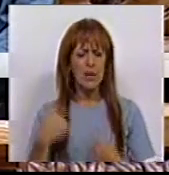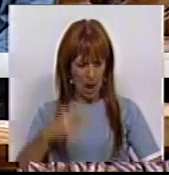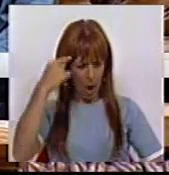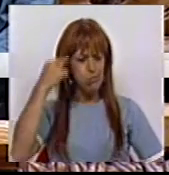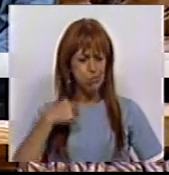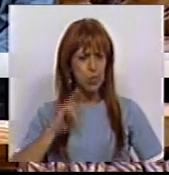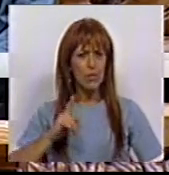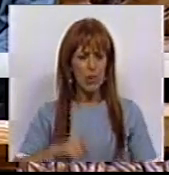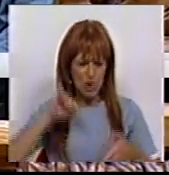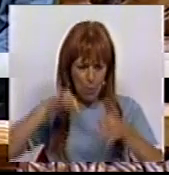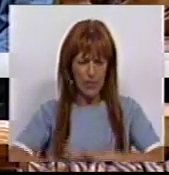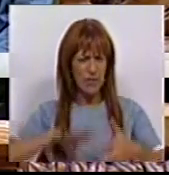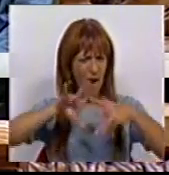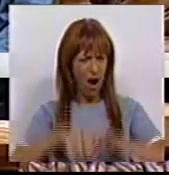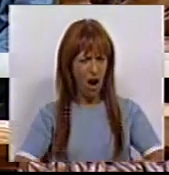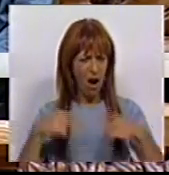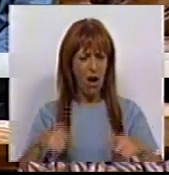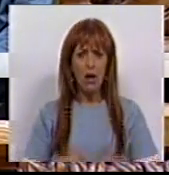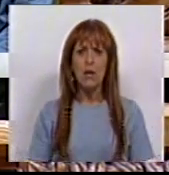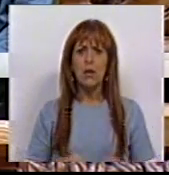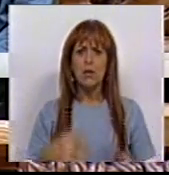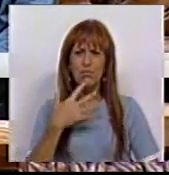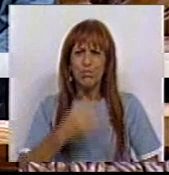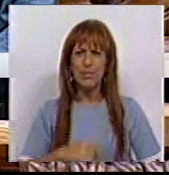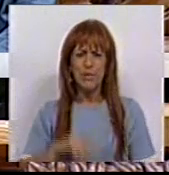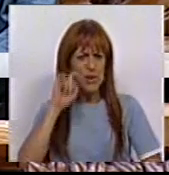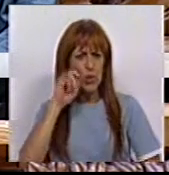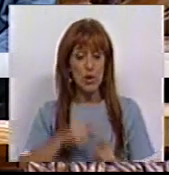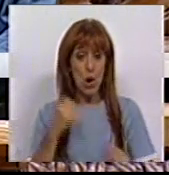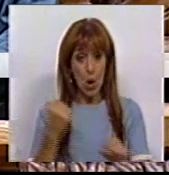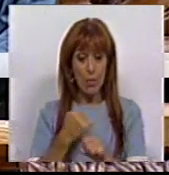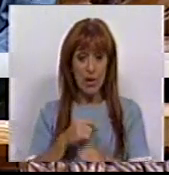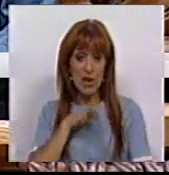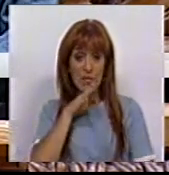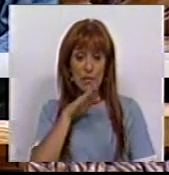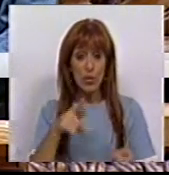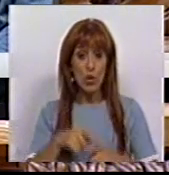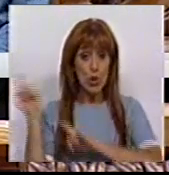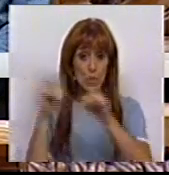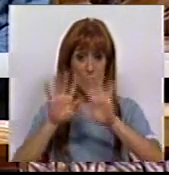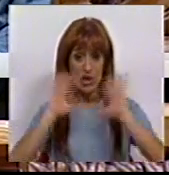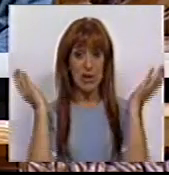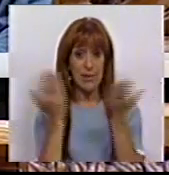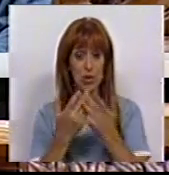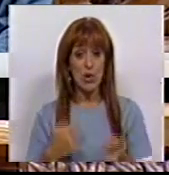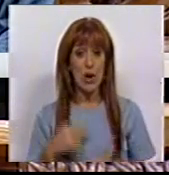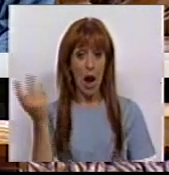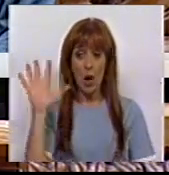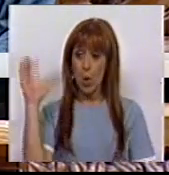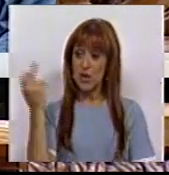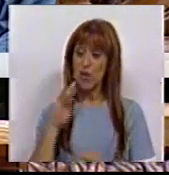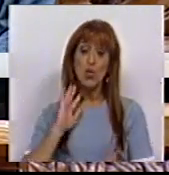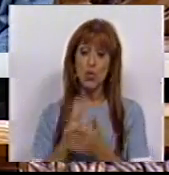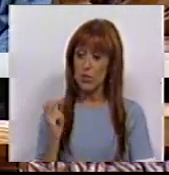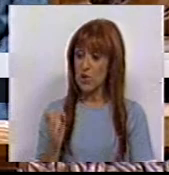consciência da profunda degradação da fiabilidade e segurança na operação ferroviária e dos transportes em geral que ocorreu nos